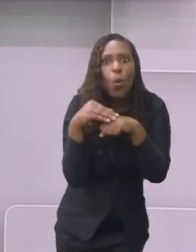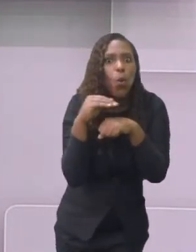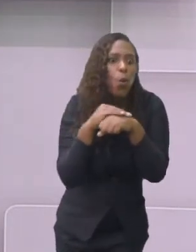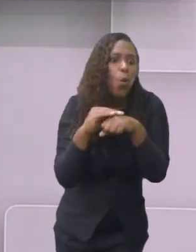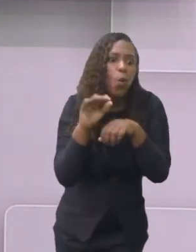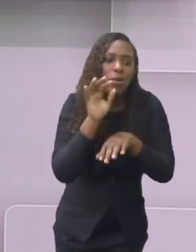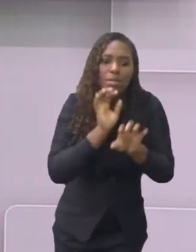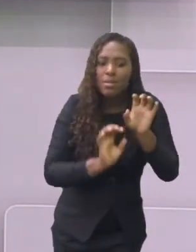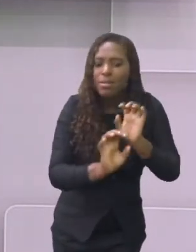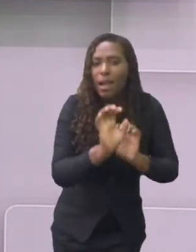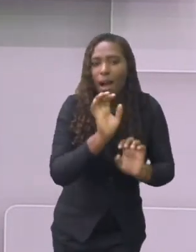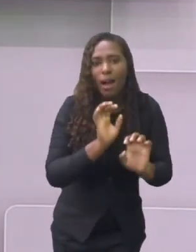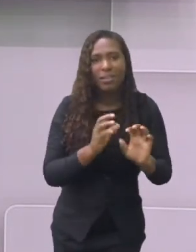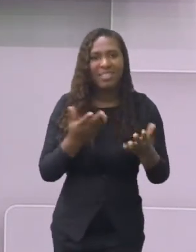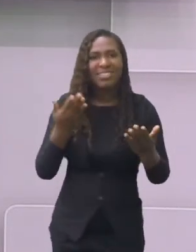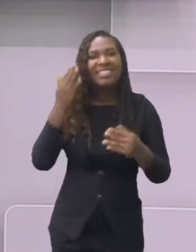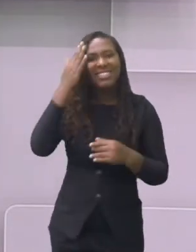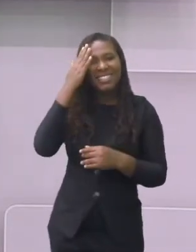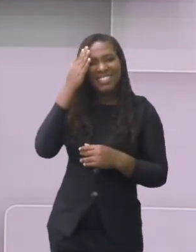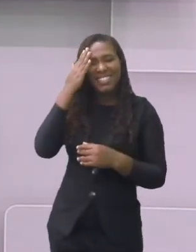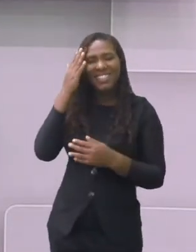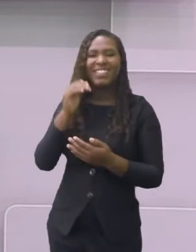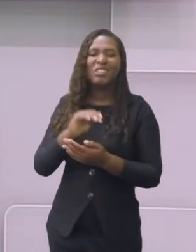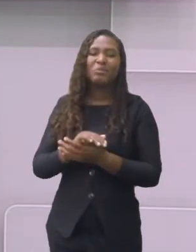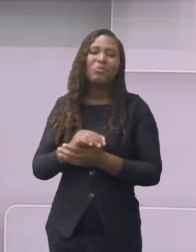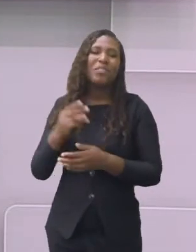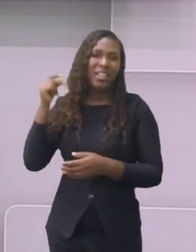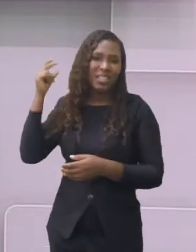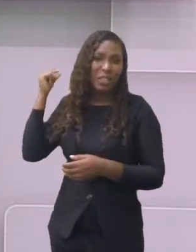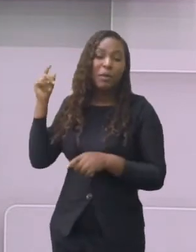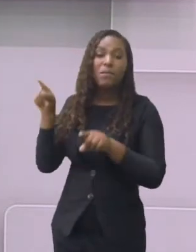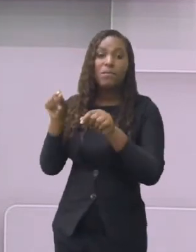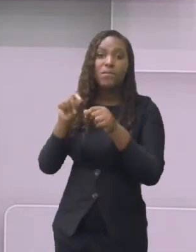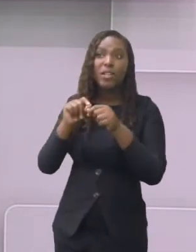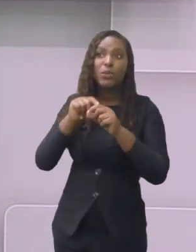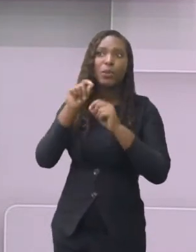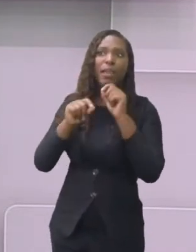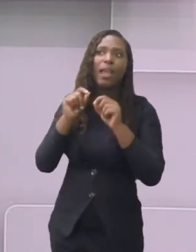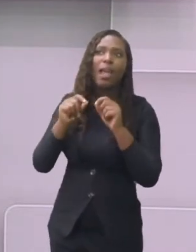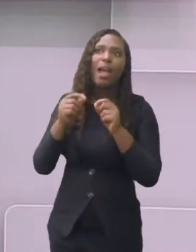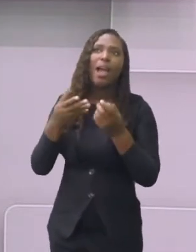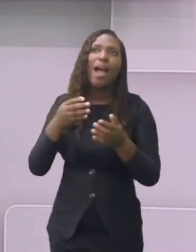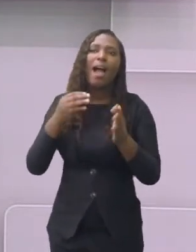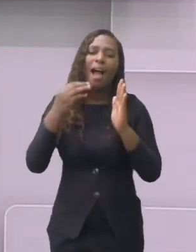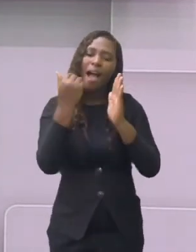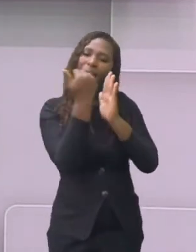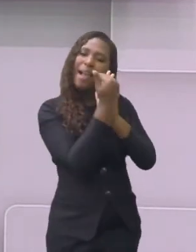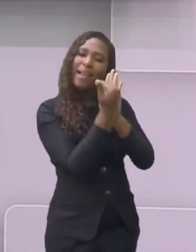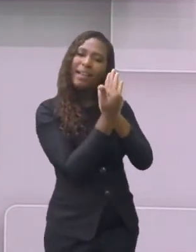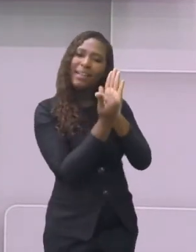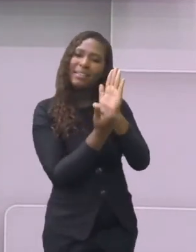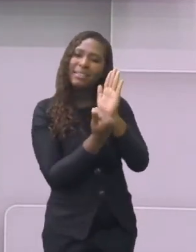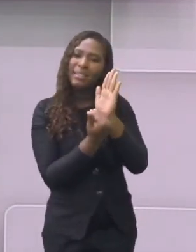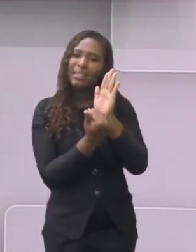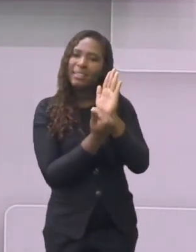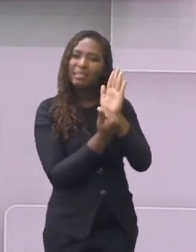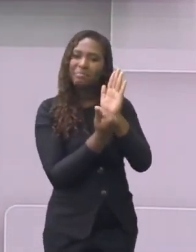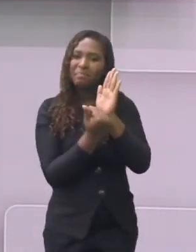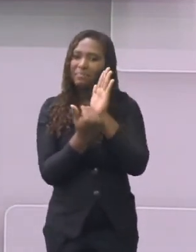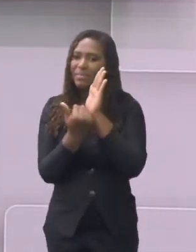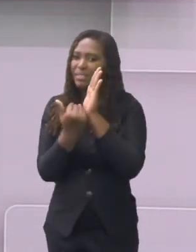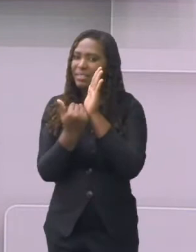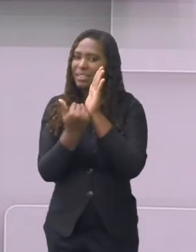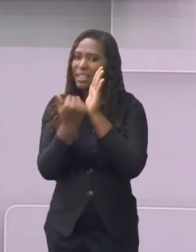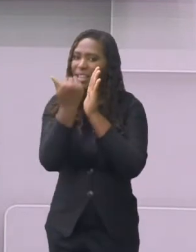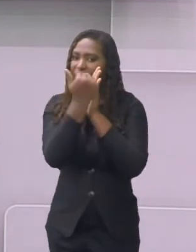ali as suas receitas, escrevia ali as receitas que deram certo com você. E receitas que eram provavelmente de